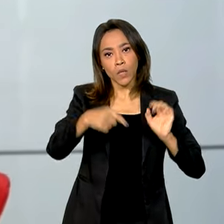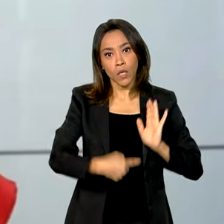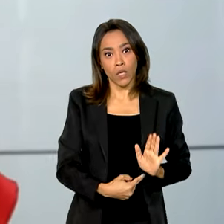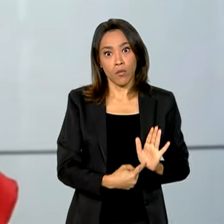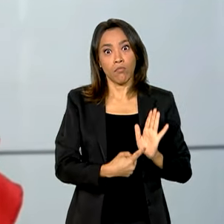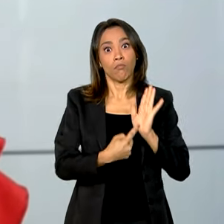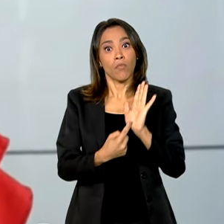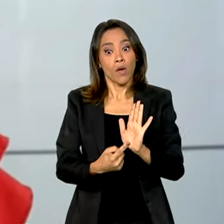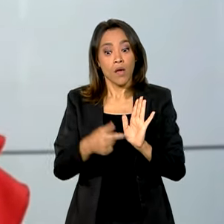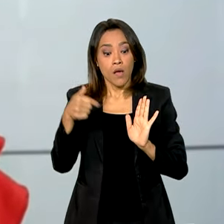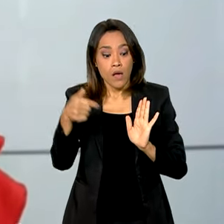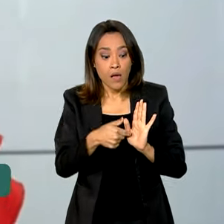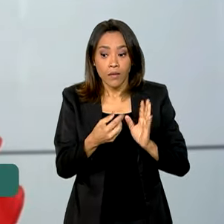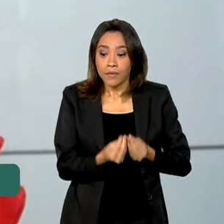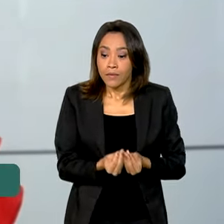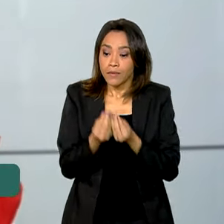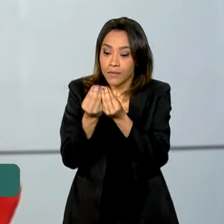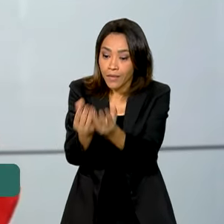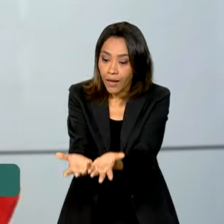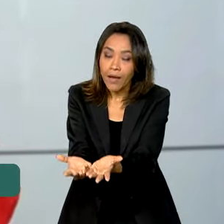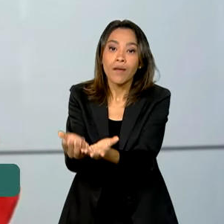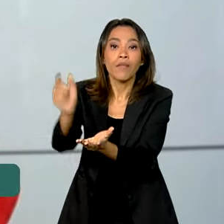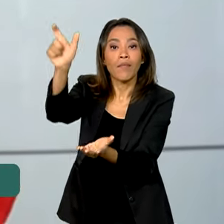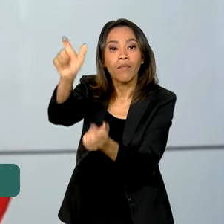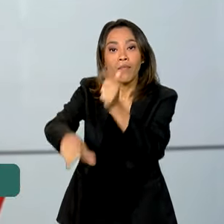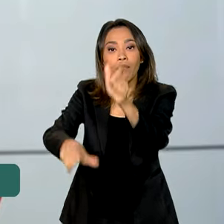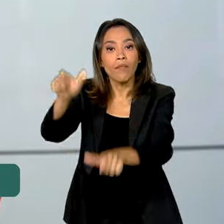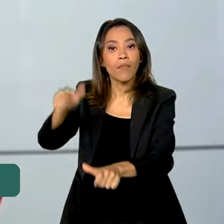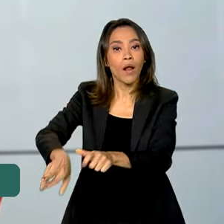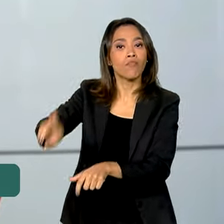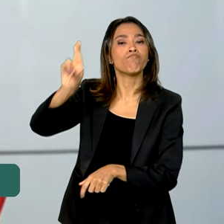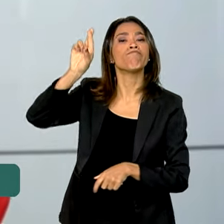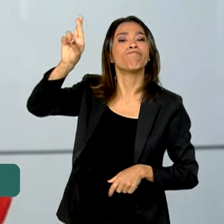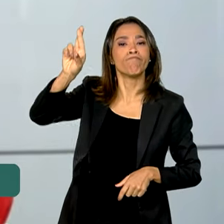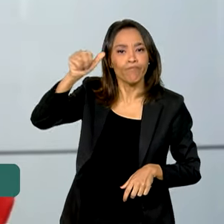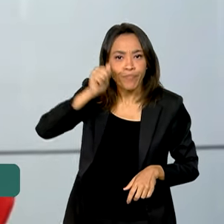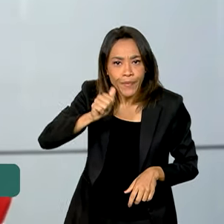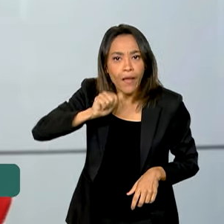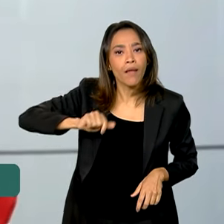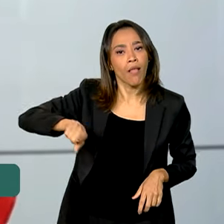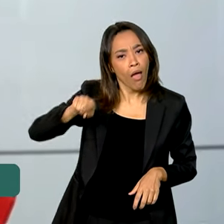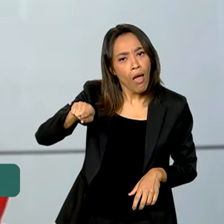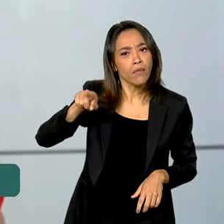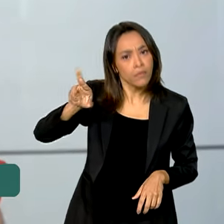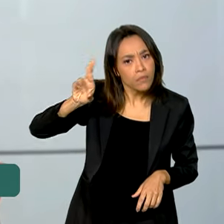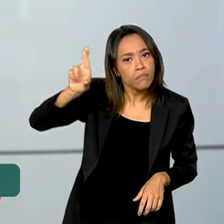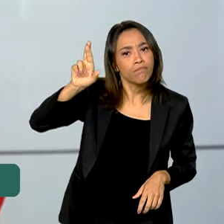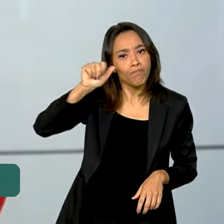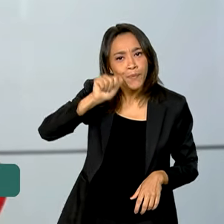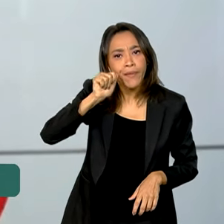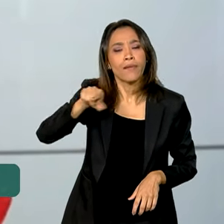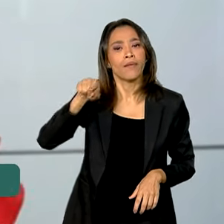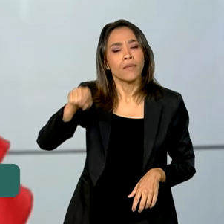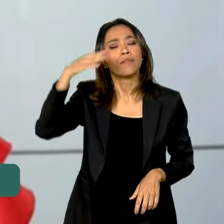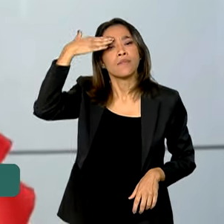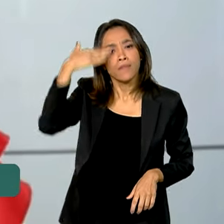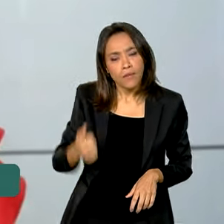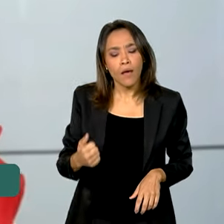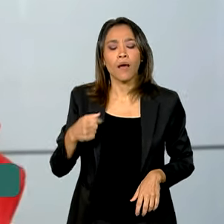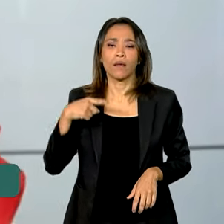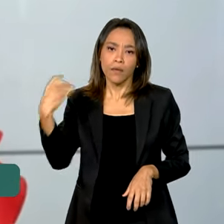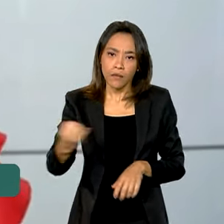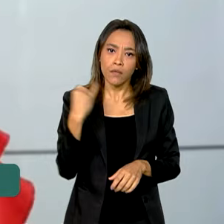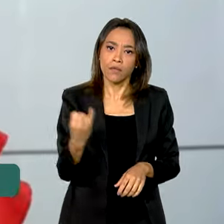o benefício chegando na mão das mulheres. Porque é essa mulher que, na hora e quando, sabe da importância desse